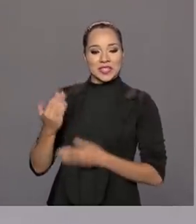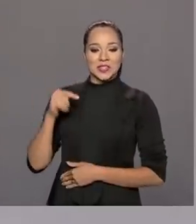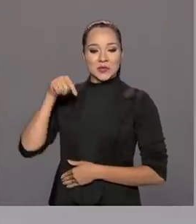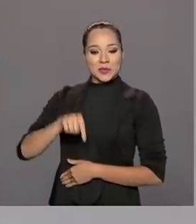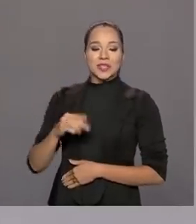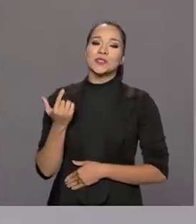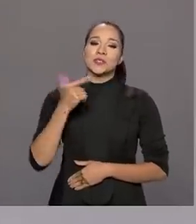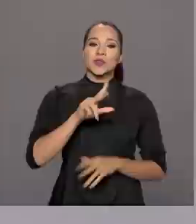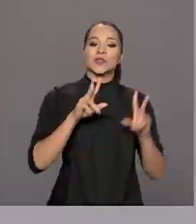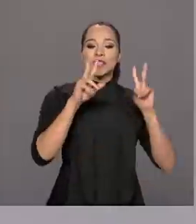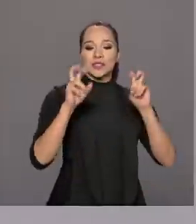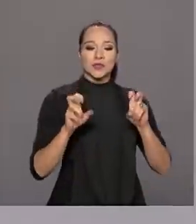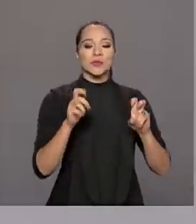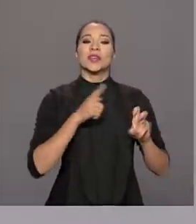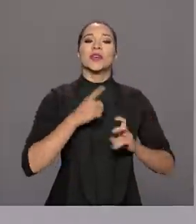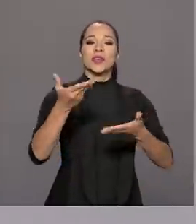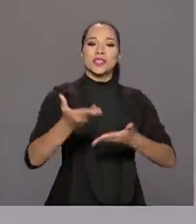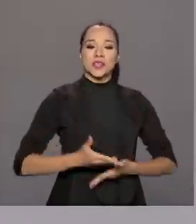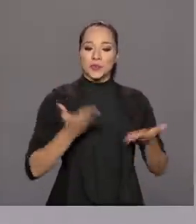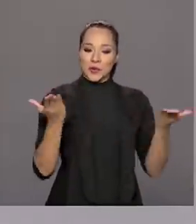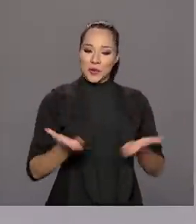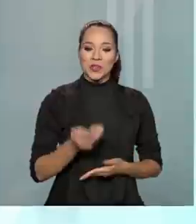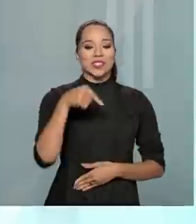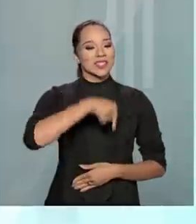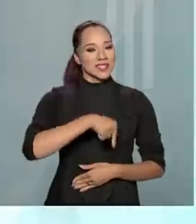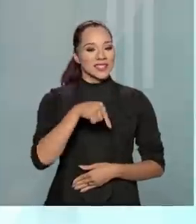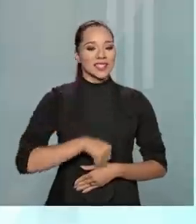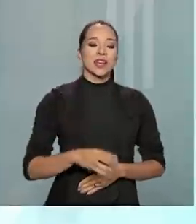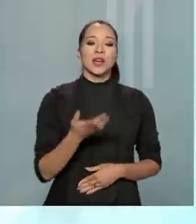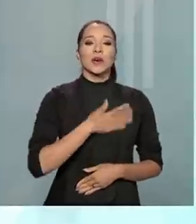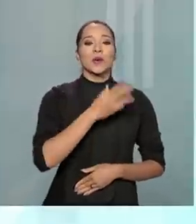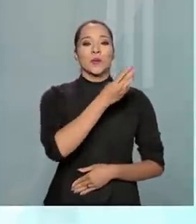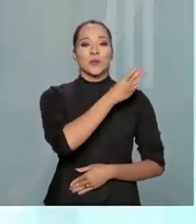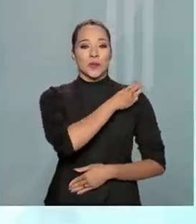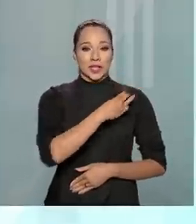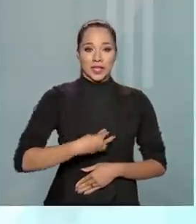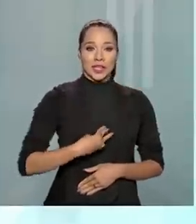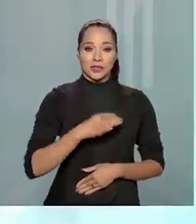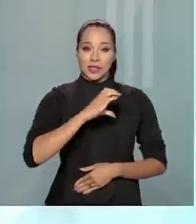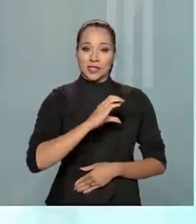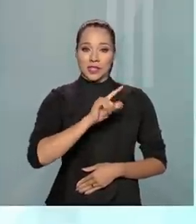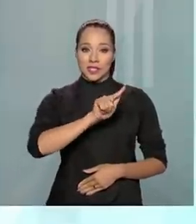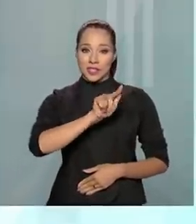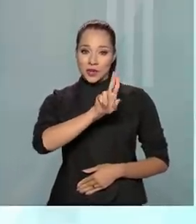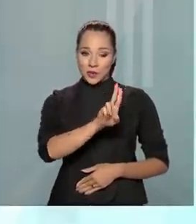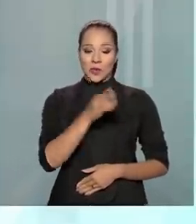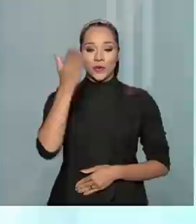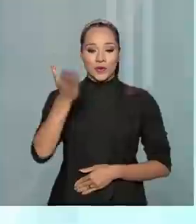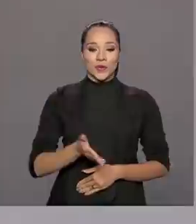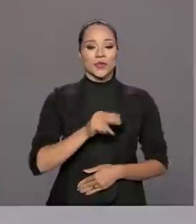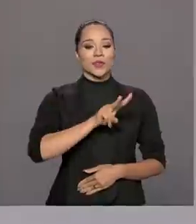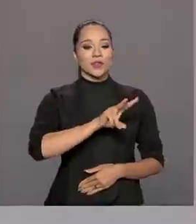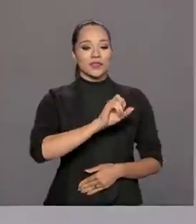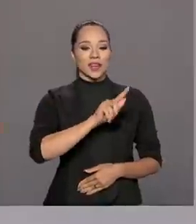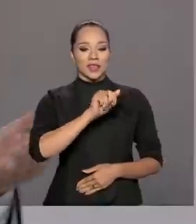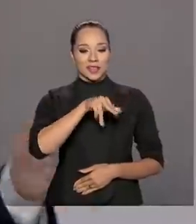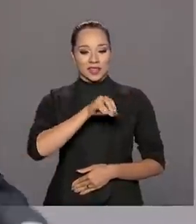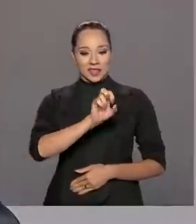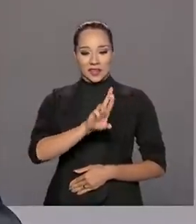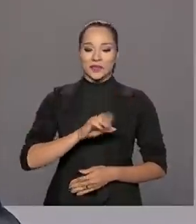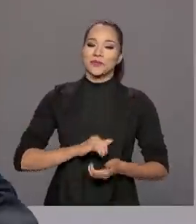esse e outros assuntos, eu recebo hoje no Brasil em Pauta o ministro da Controladoria Geral da União, Wagner Rosário.